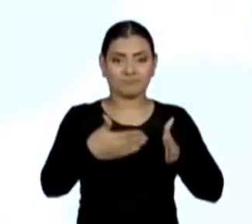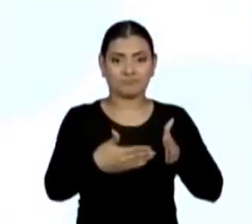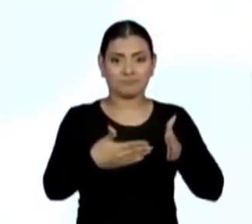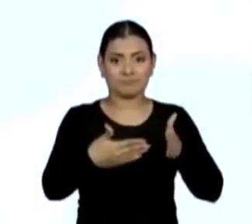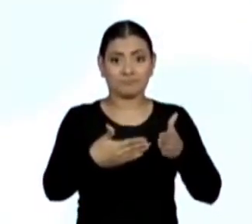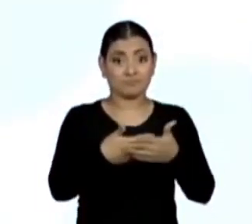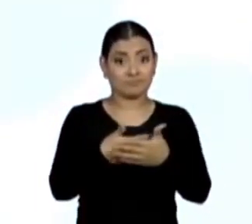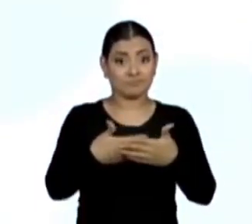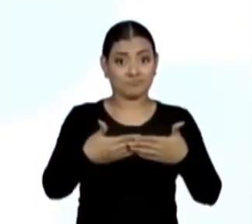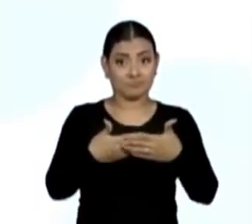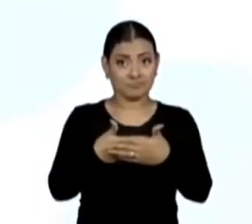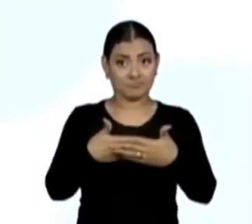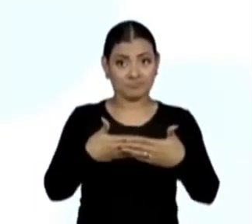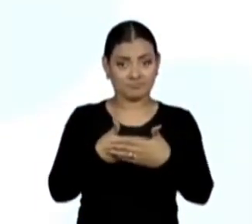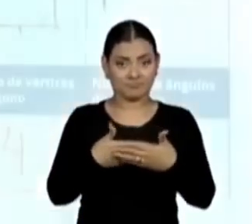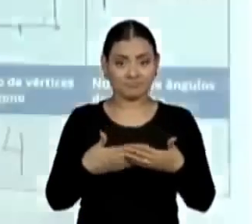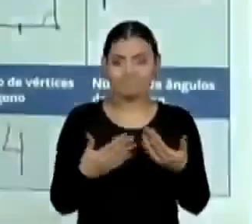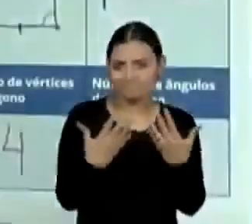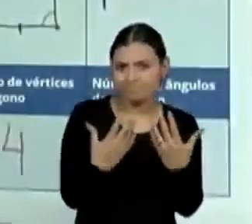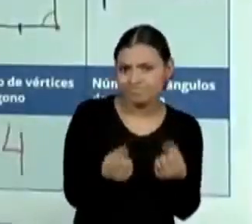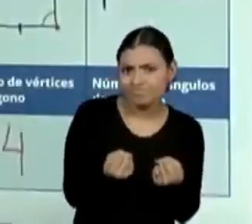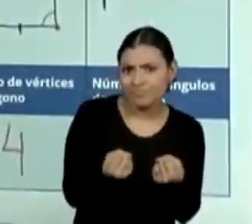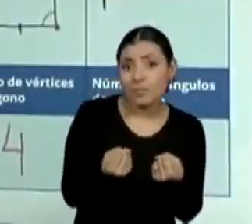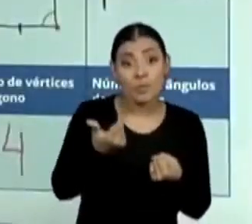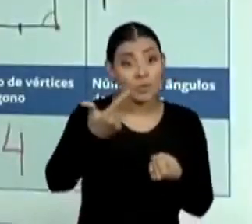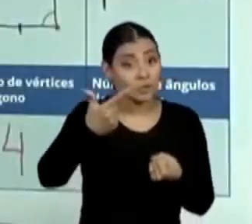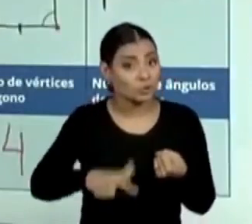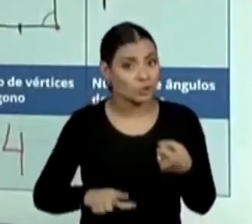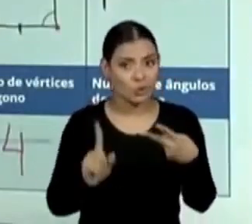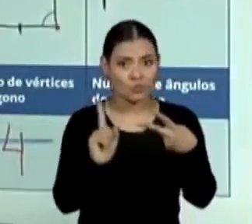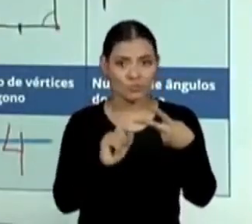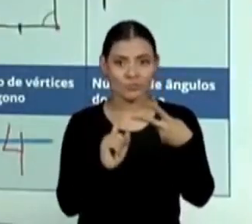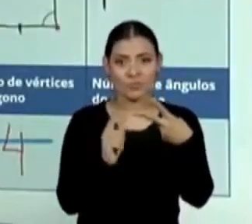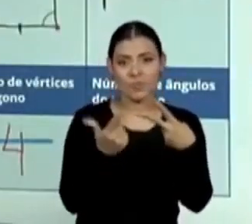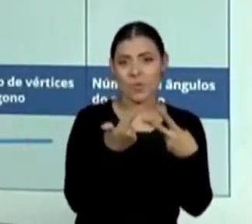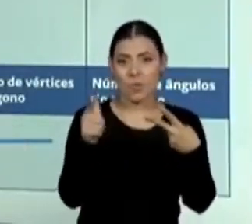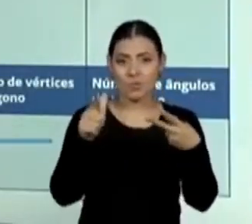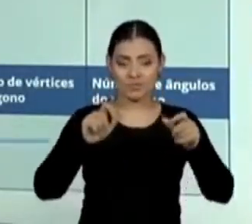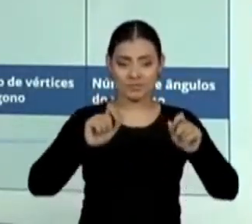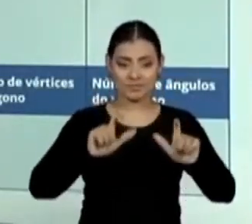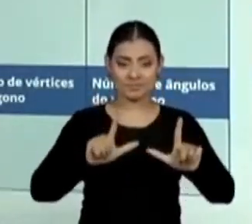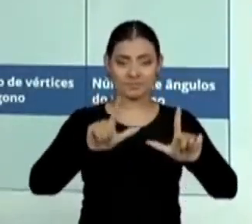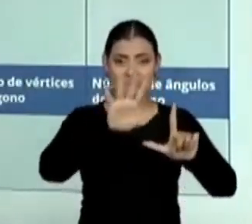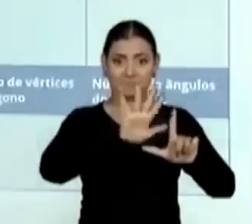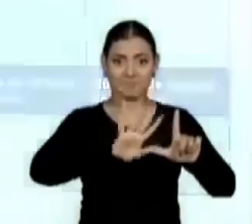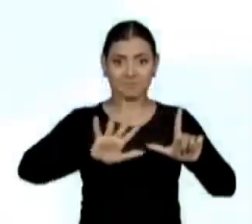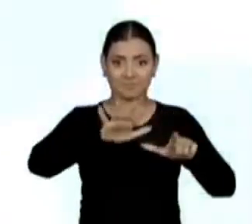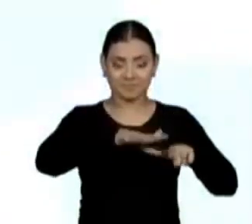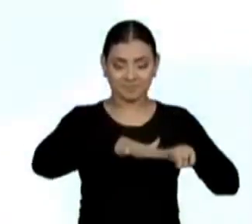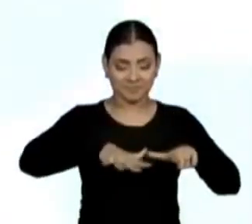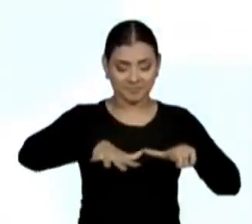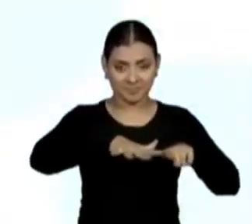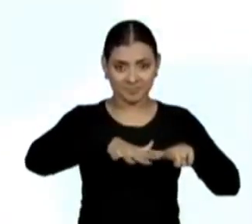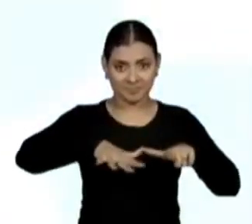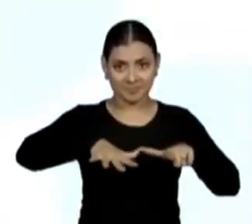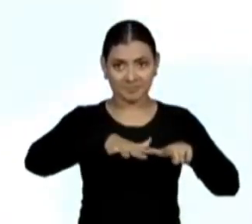então. Vamos, então, para uma próxima planificação, observem,